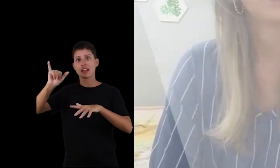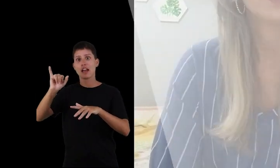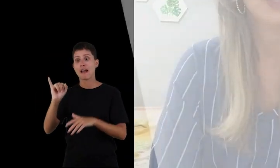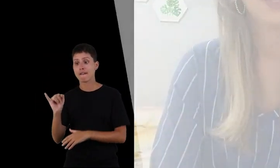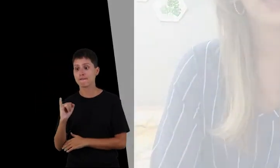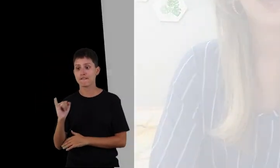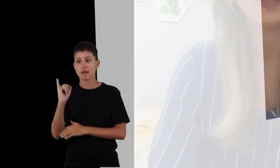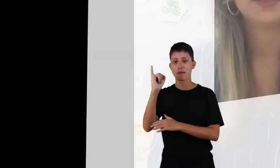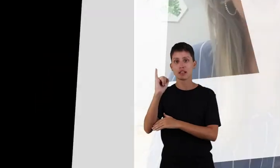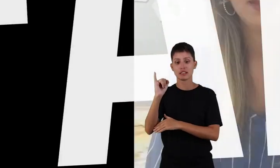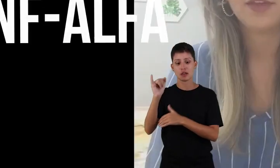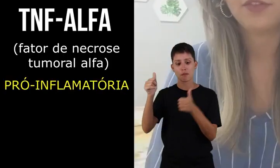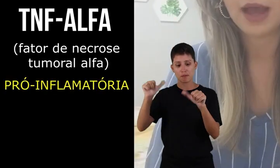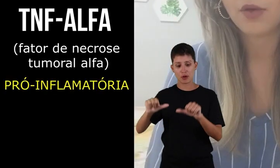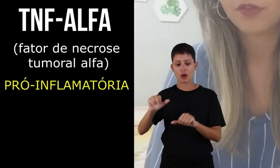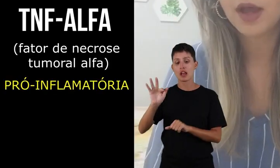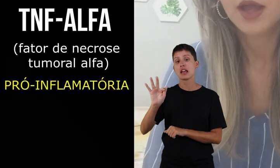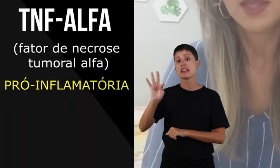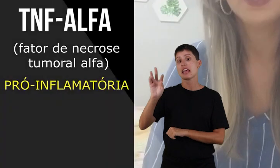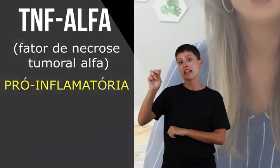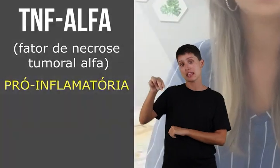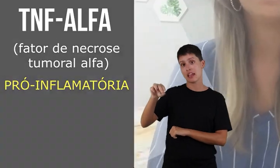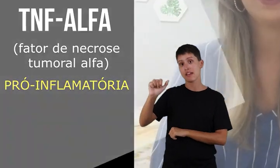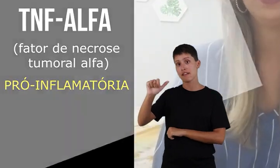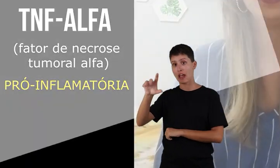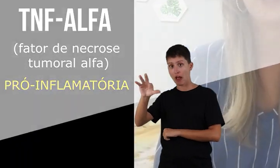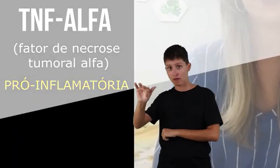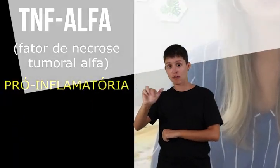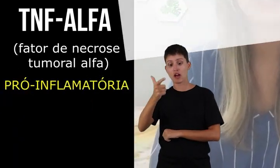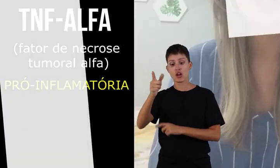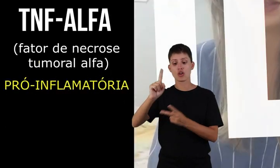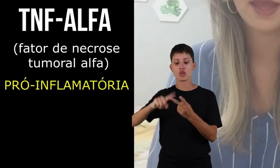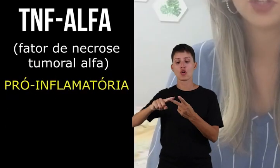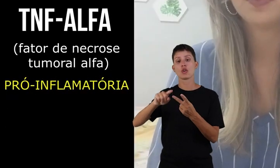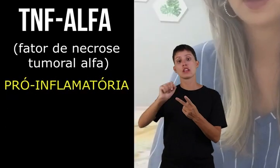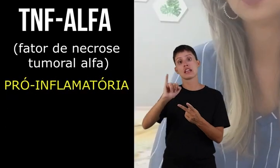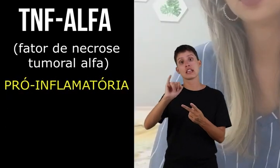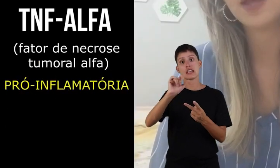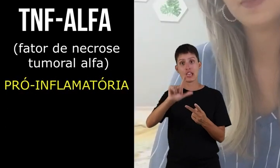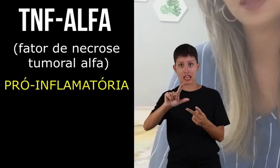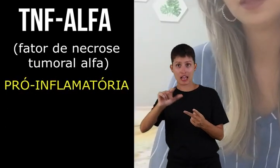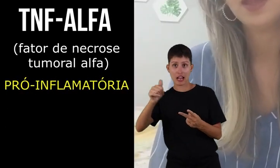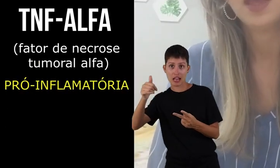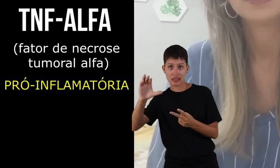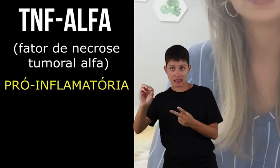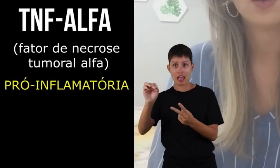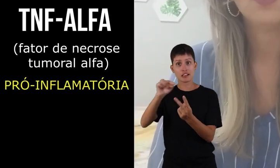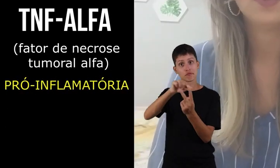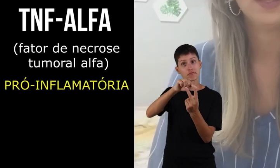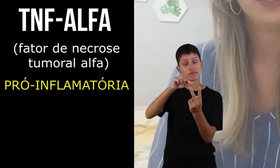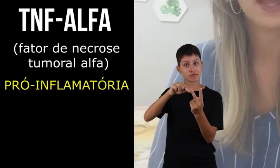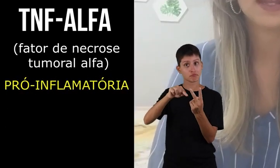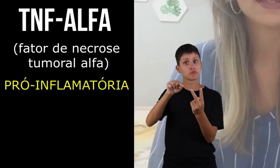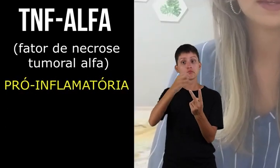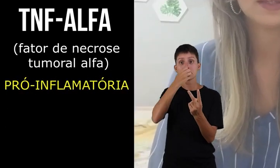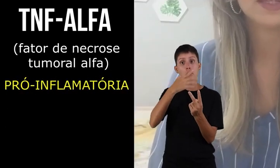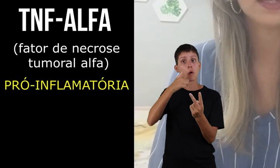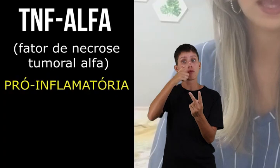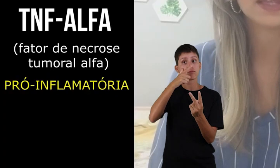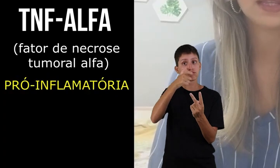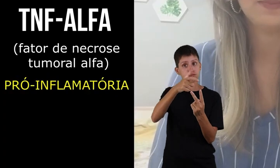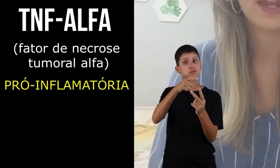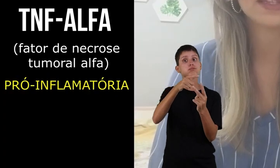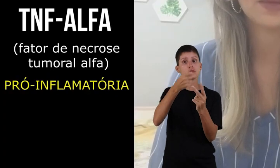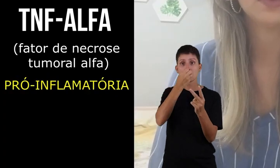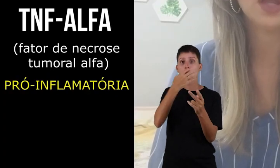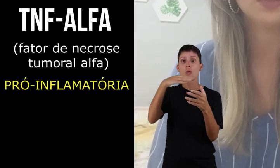como TNF-alfa e também interleucina 10, porque justamente são interessantes